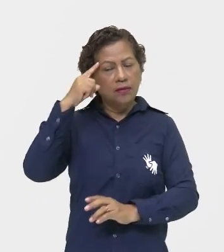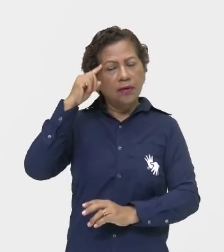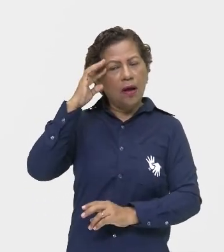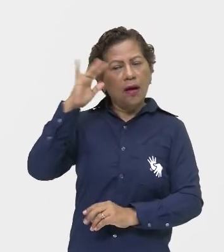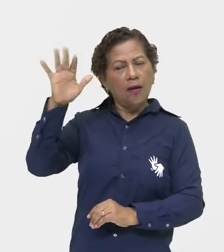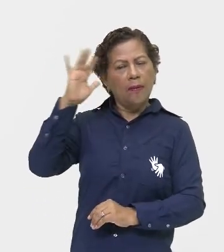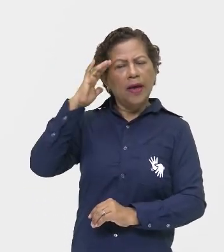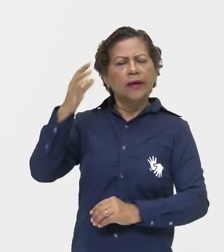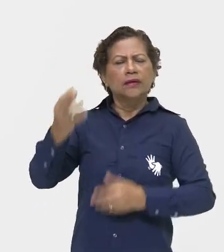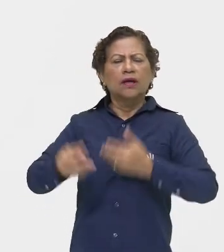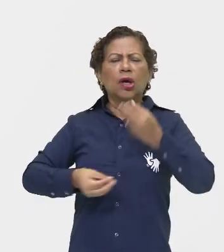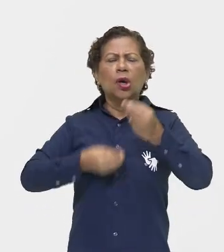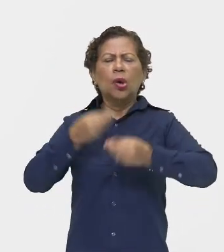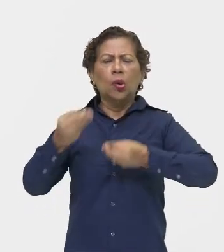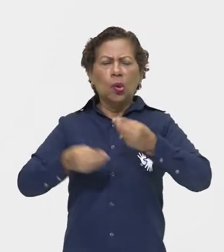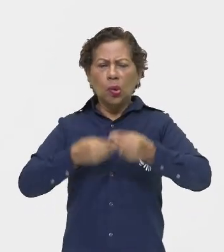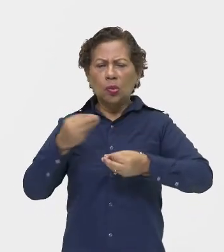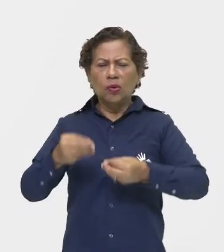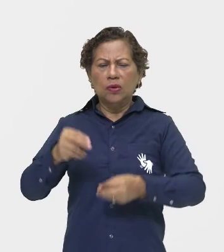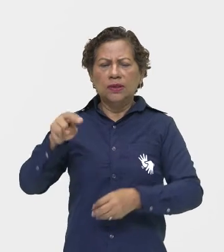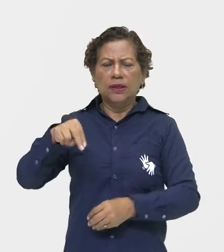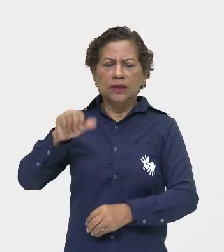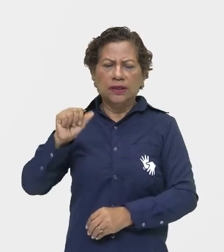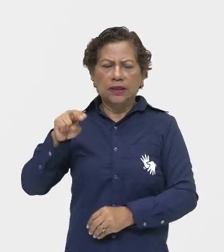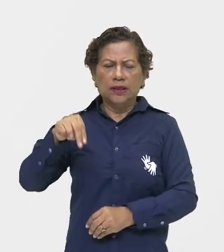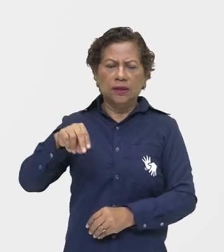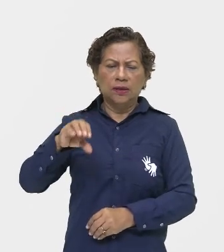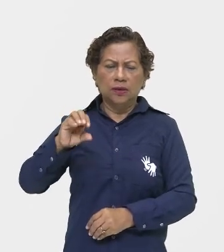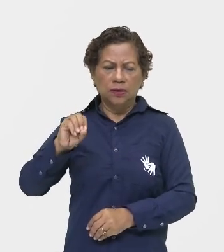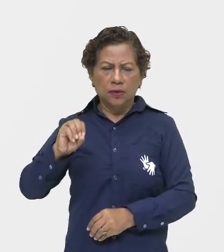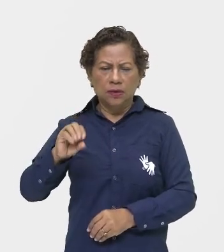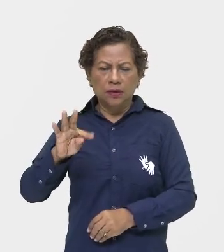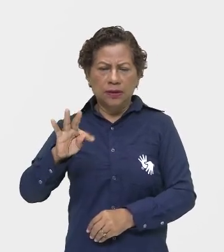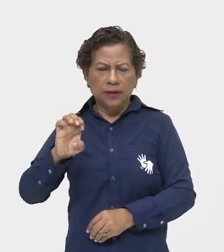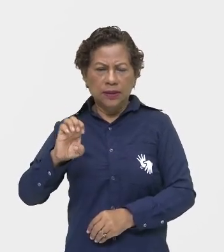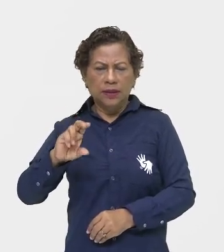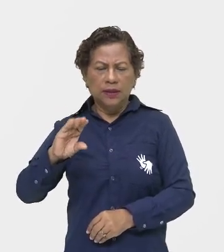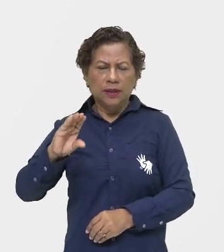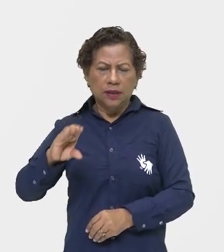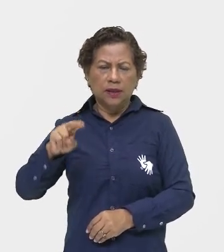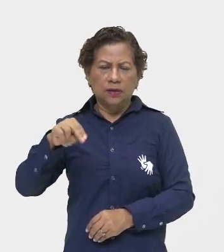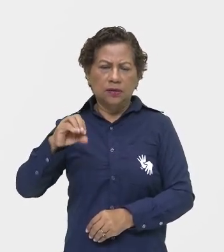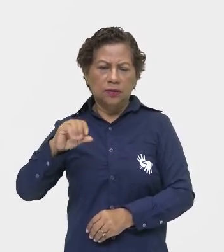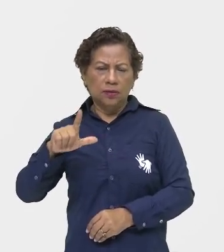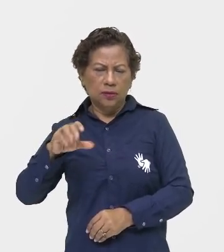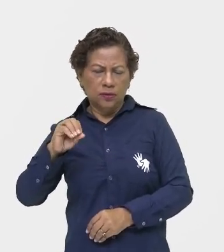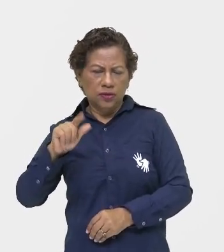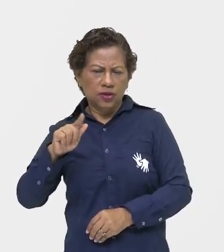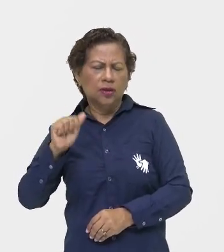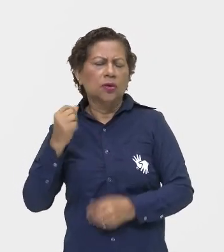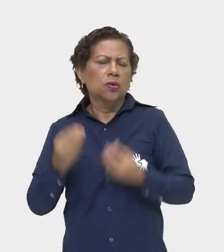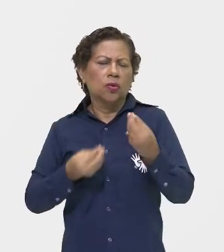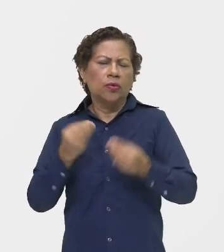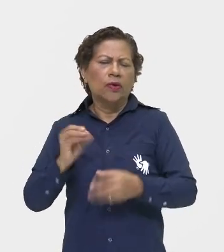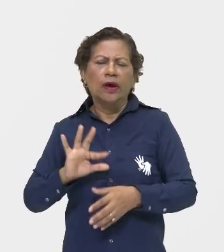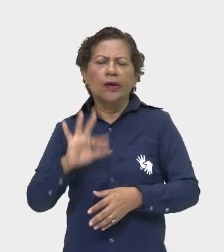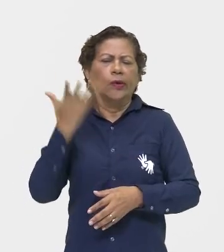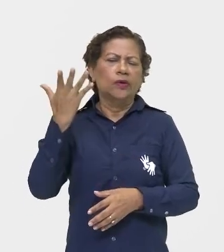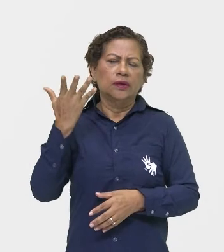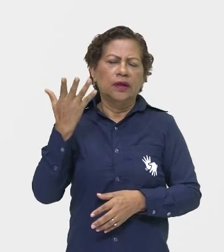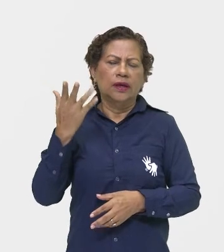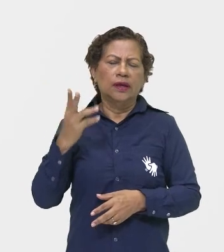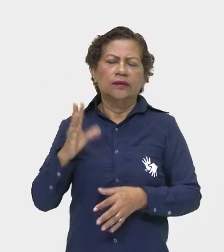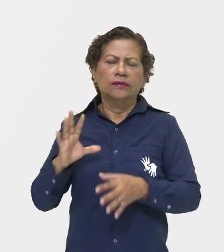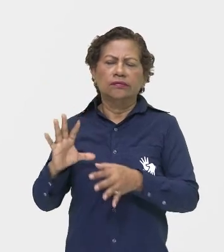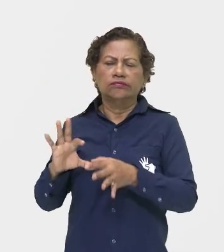como as nanotecnologias se inserem no contexto das artes. Como isso pode acontecer, não é verdade?